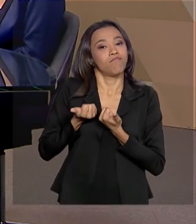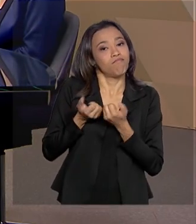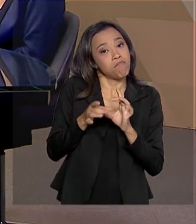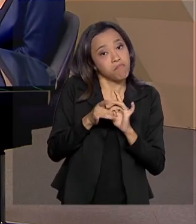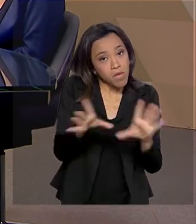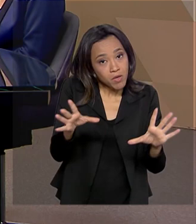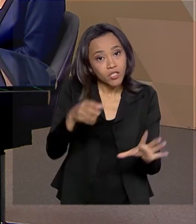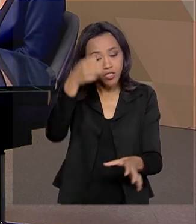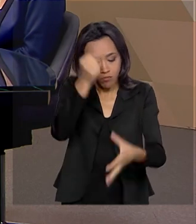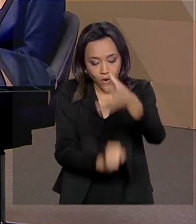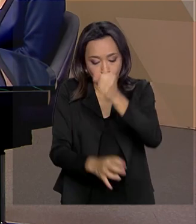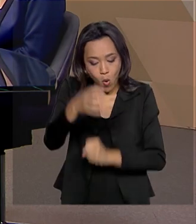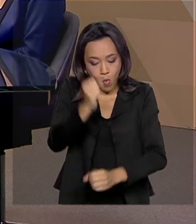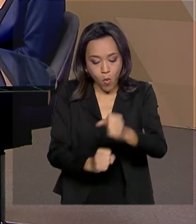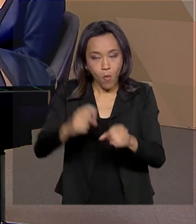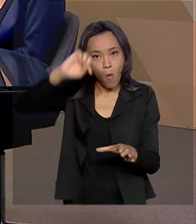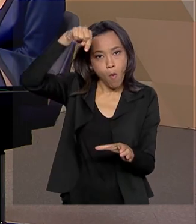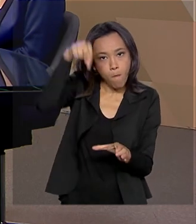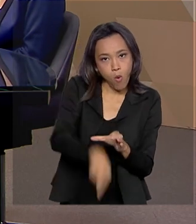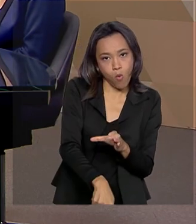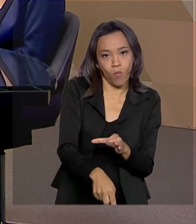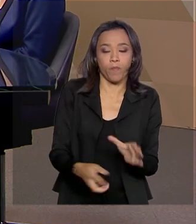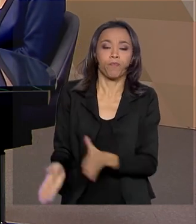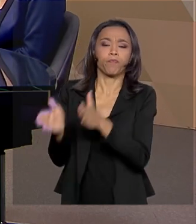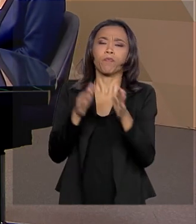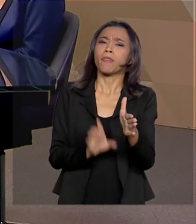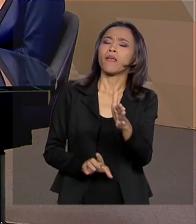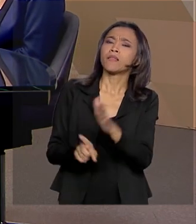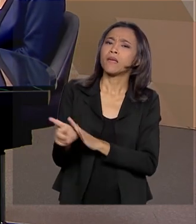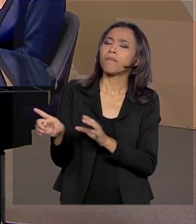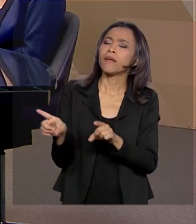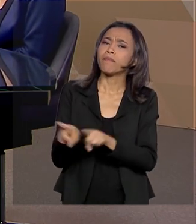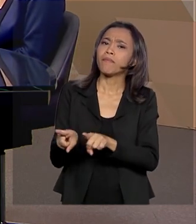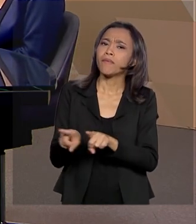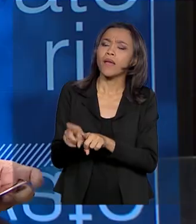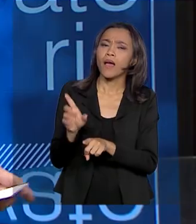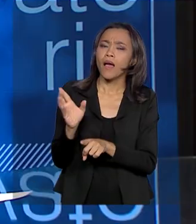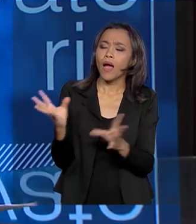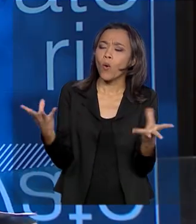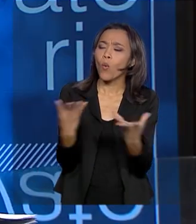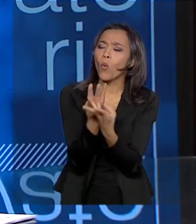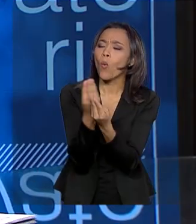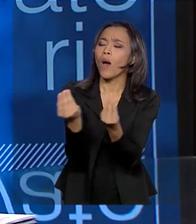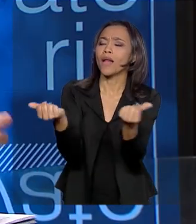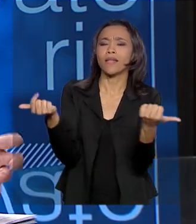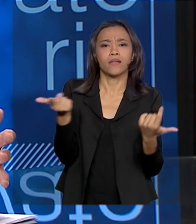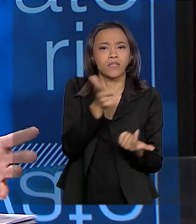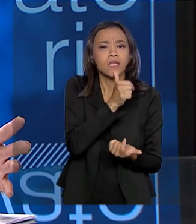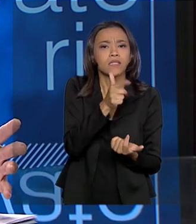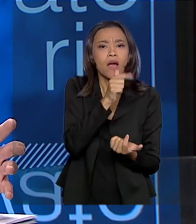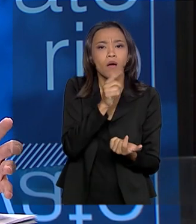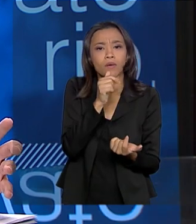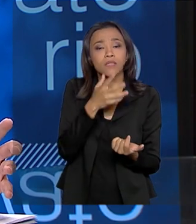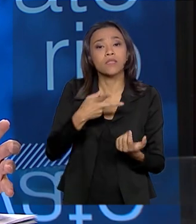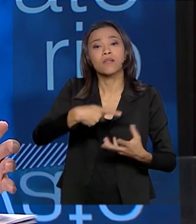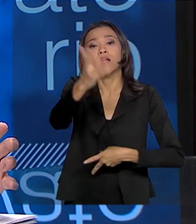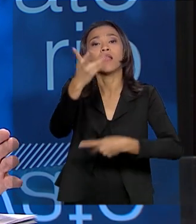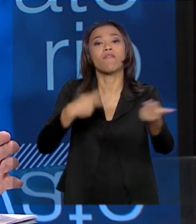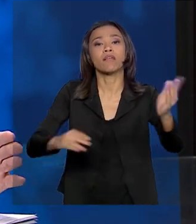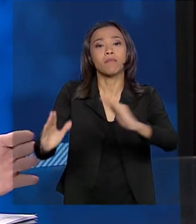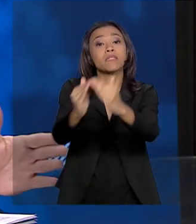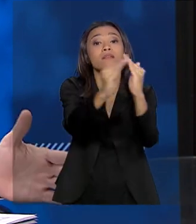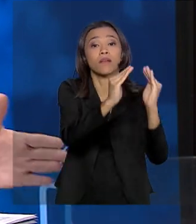A gente falou também no primeiro bloco um pouquinho da qualidade dessa água que chega na casa das pessoas. E também isso aí pode levar a uma